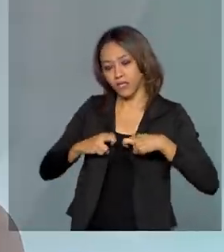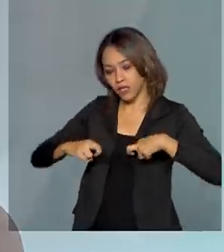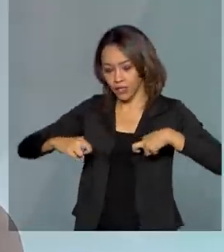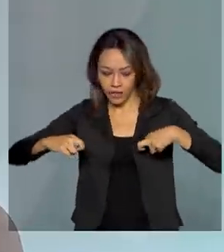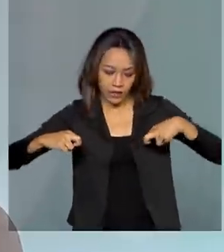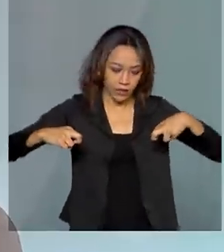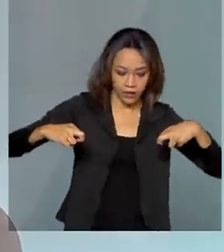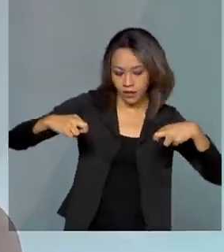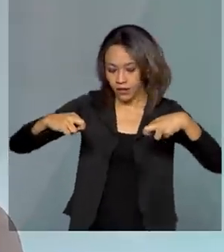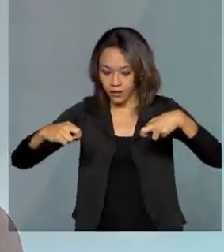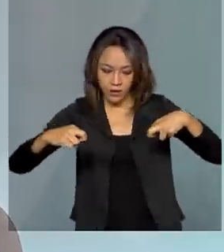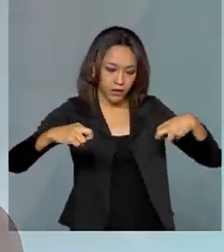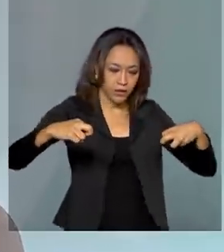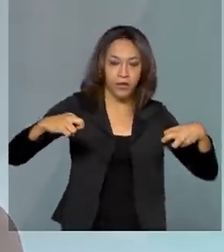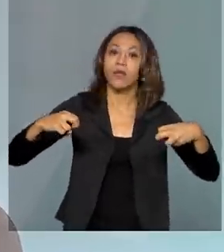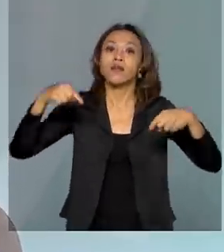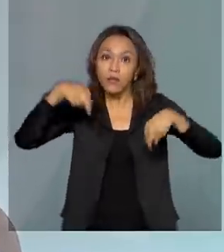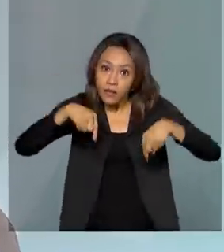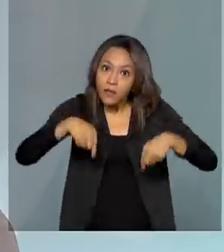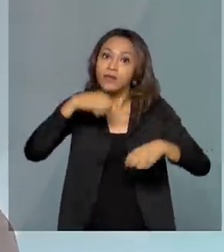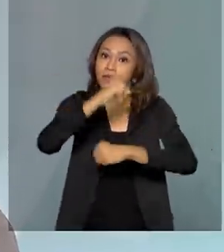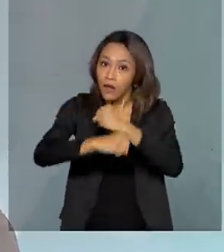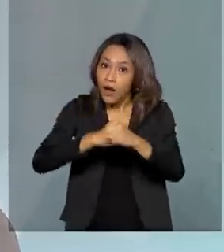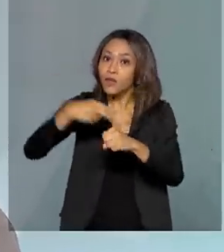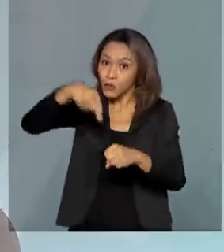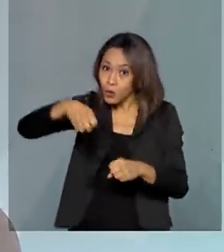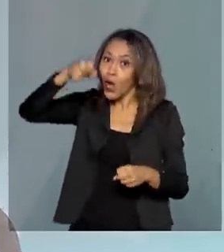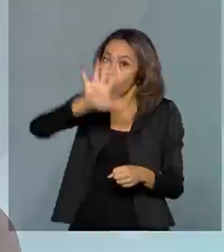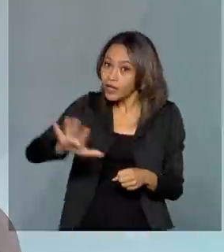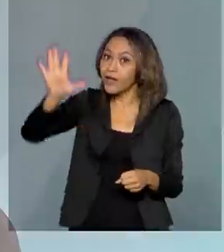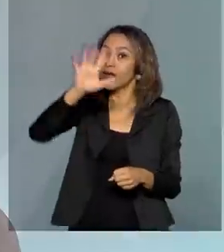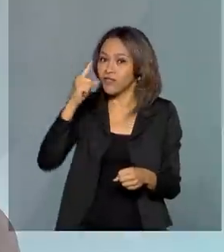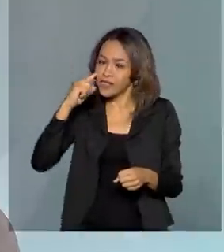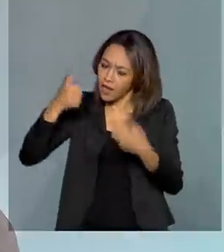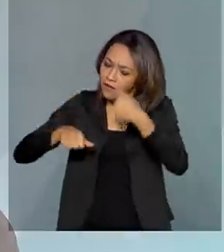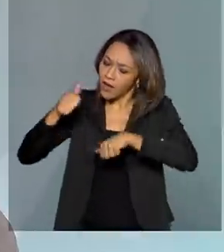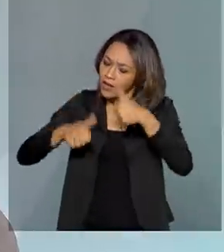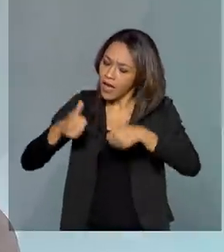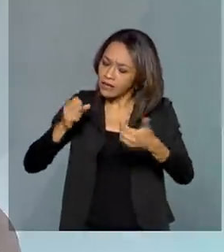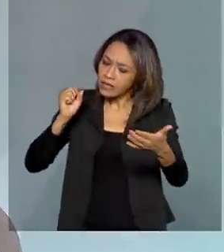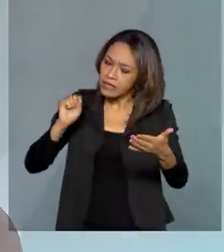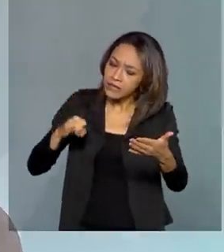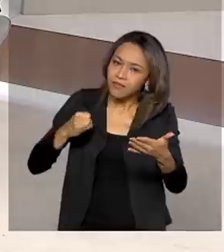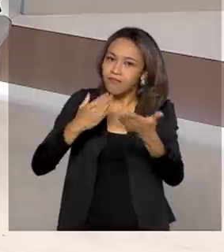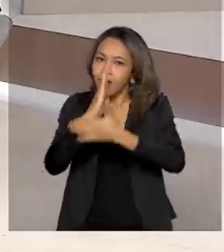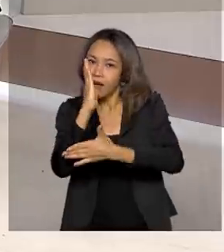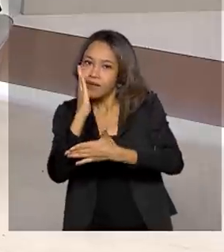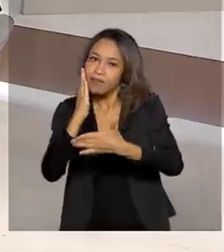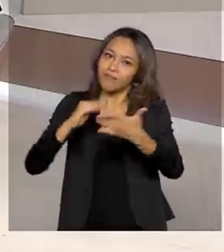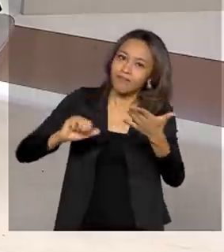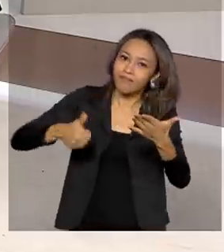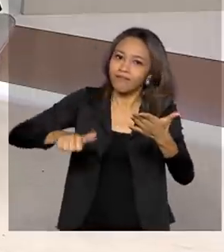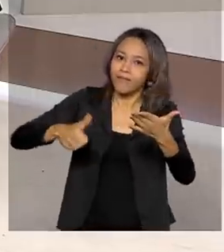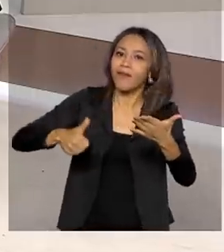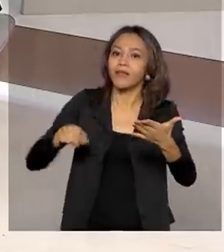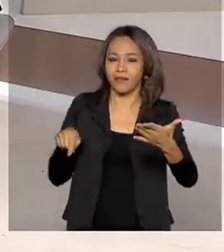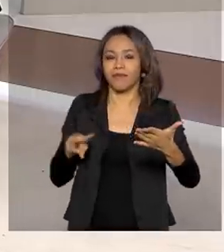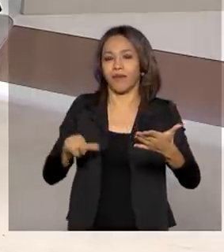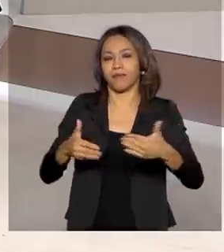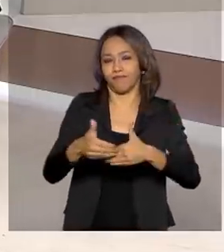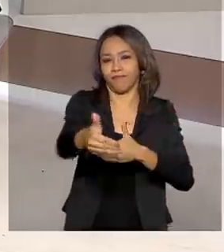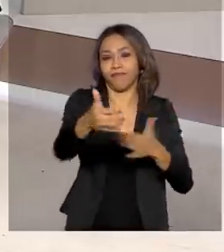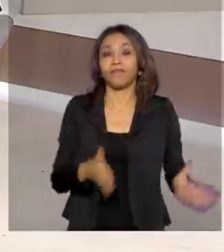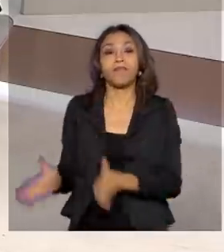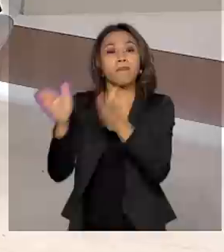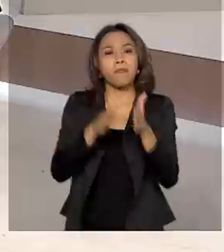Nordeste, também, que esse ano, possivelmente, vai chegar a ser apreciada pelo nosso Conselho Consultivo. Toda essa riqueza cultural do